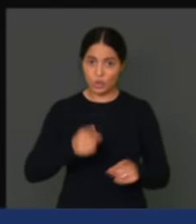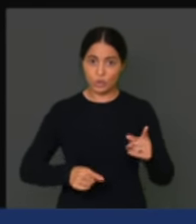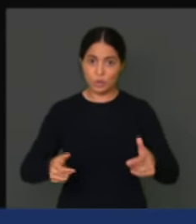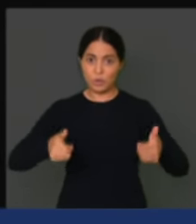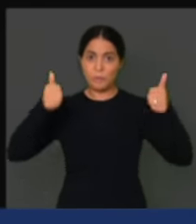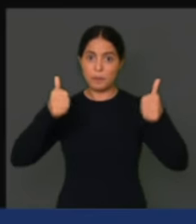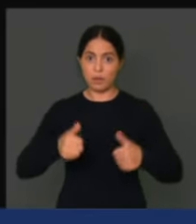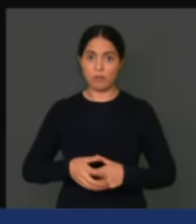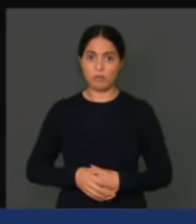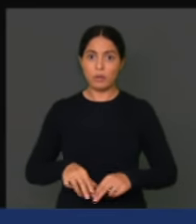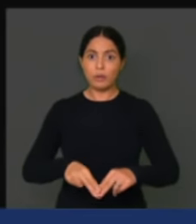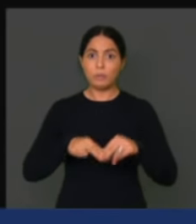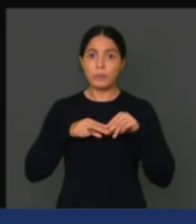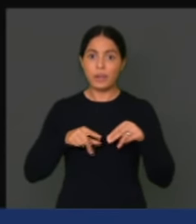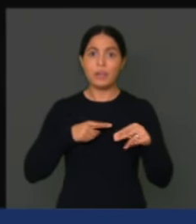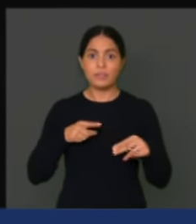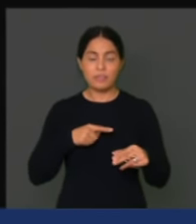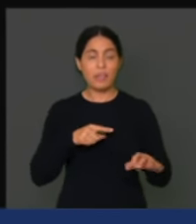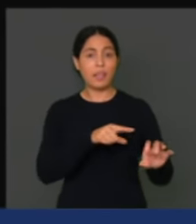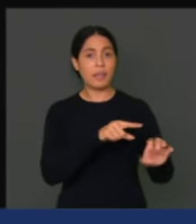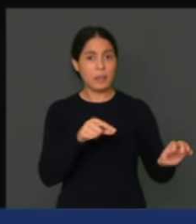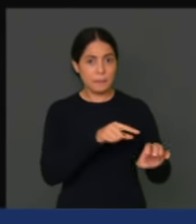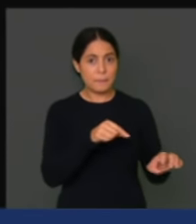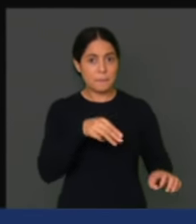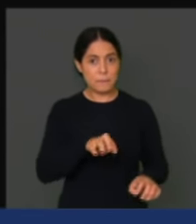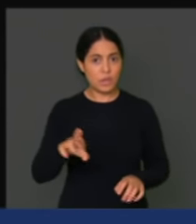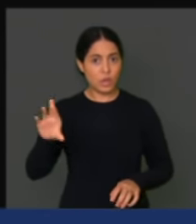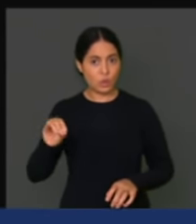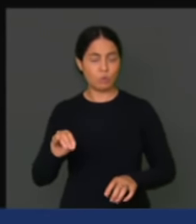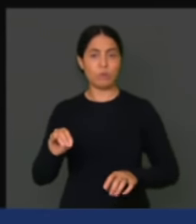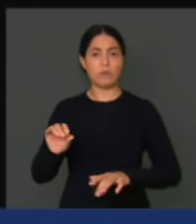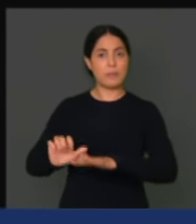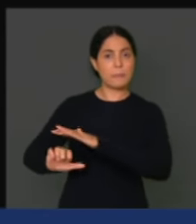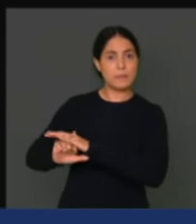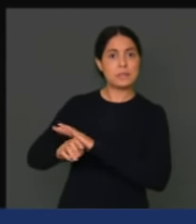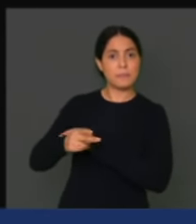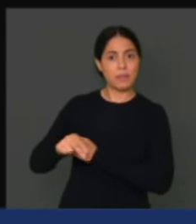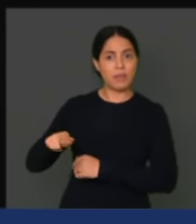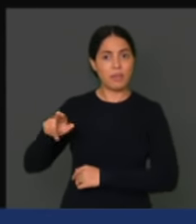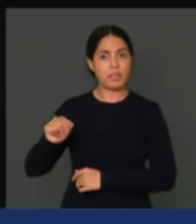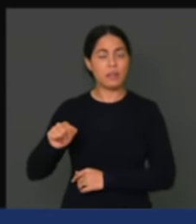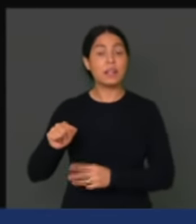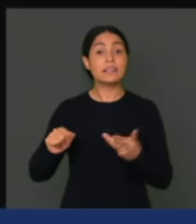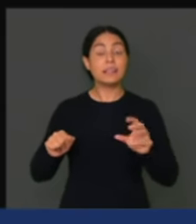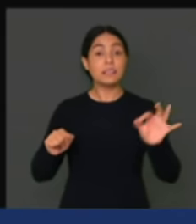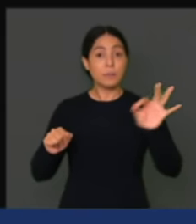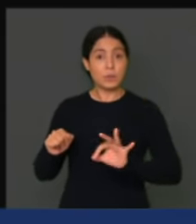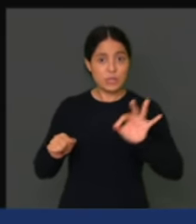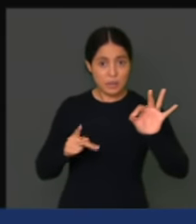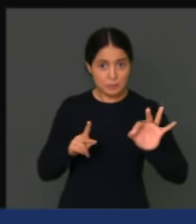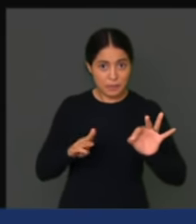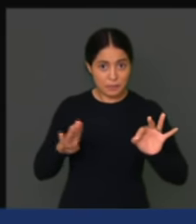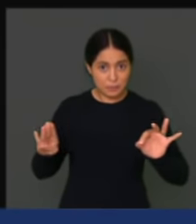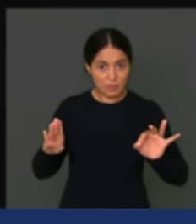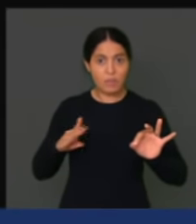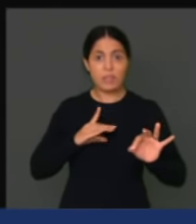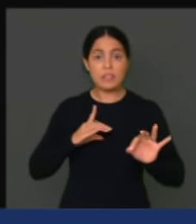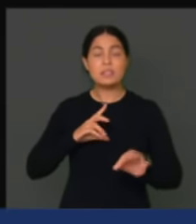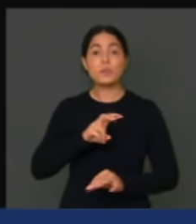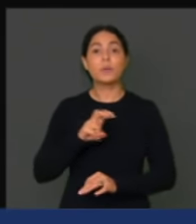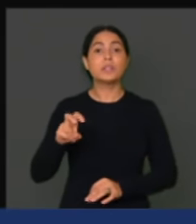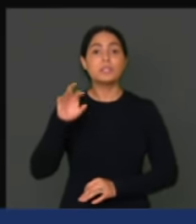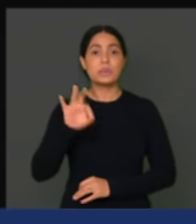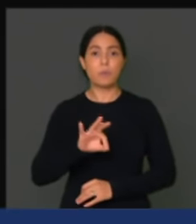pequenas empresas são responsáveis por cerca de 30% do PIB, por 55% dos